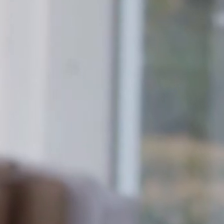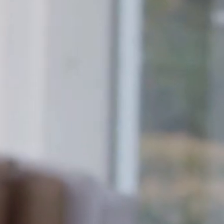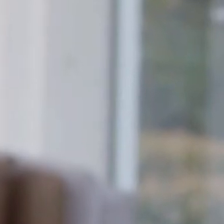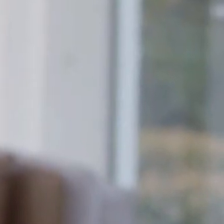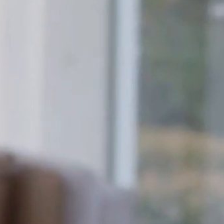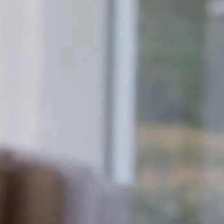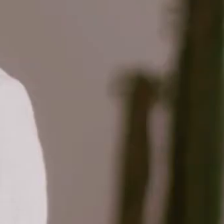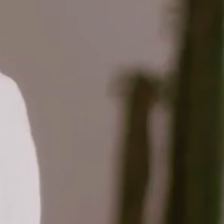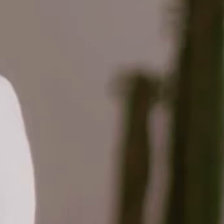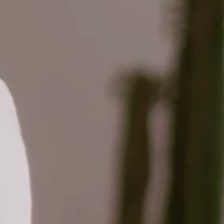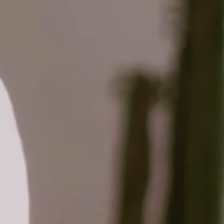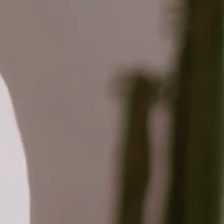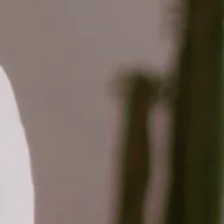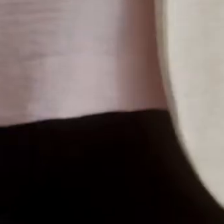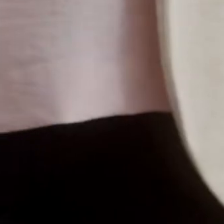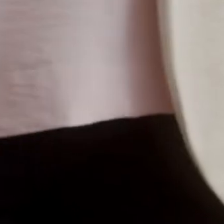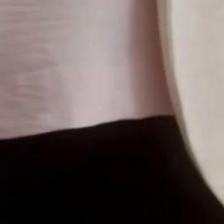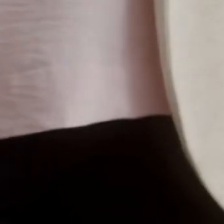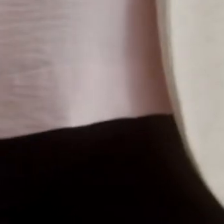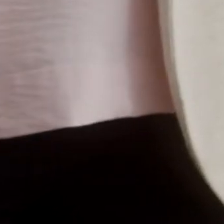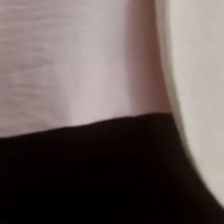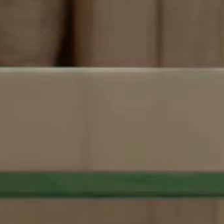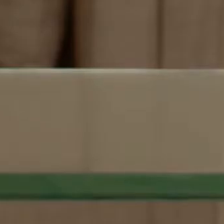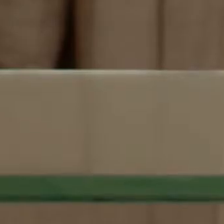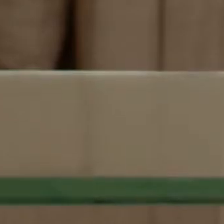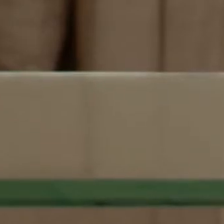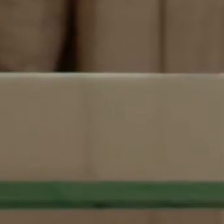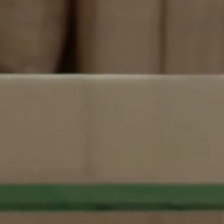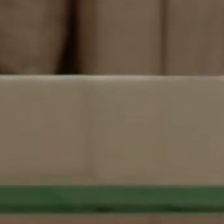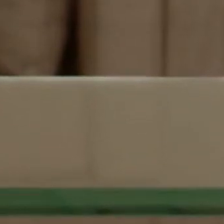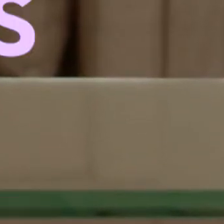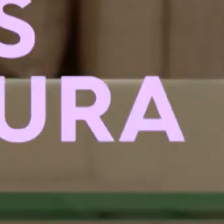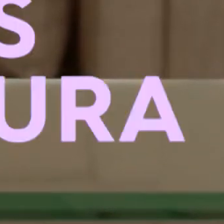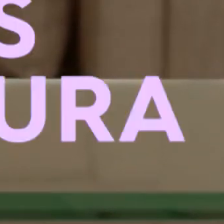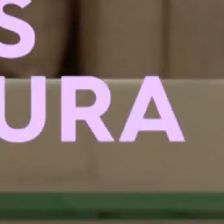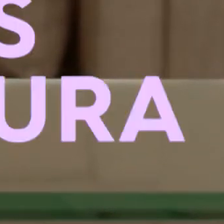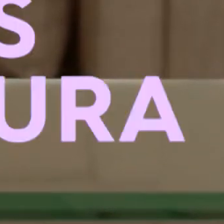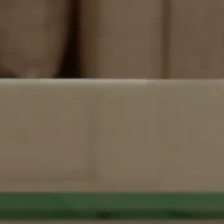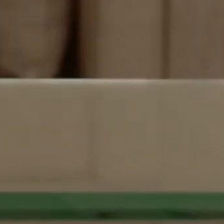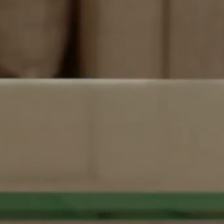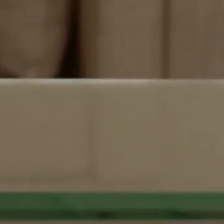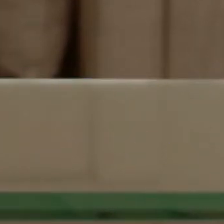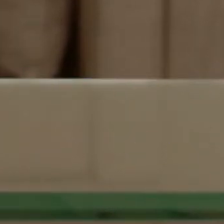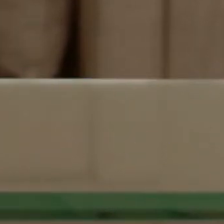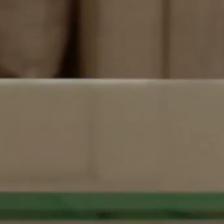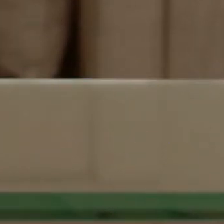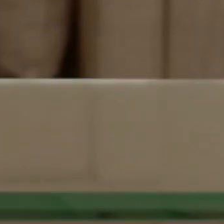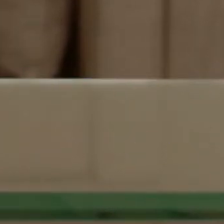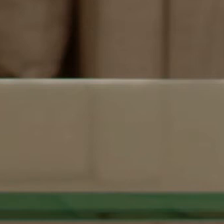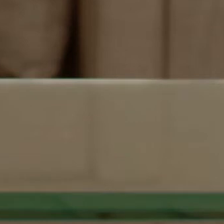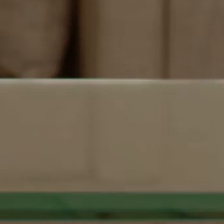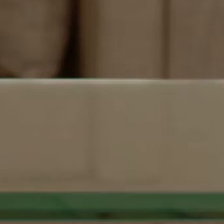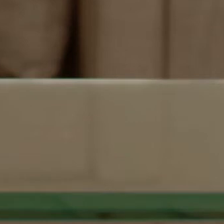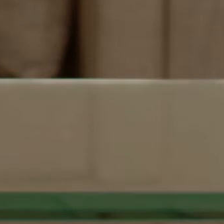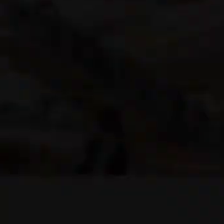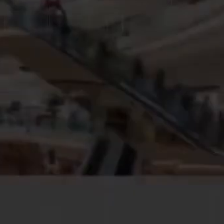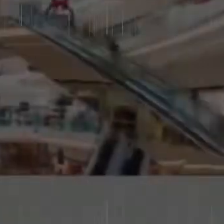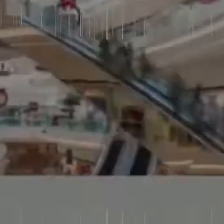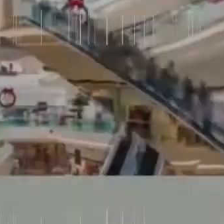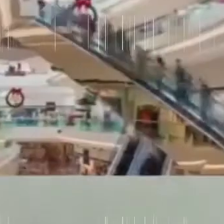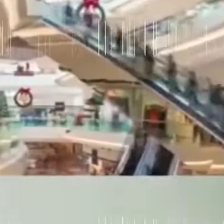E com um cheirinho Especial Gimo Antibac Para uma rotina Mais segura Gimo Qualidade comprovada